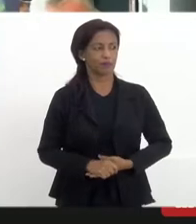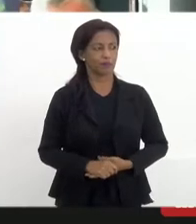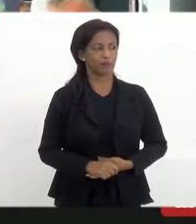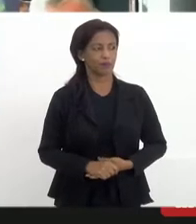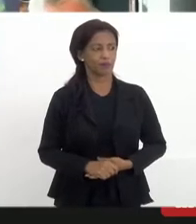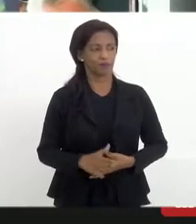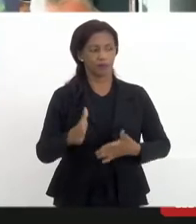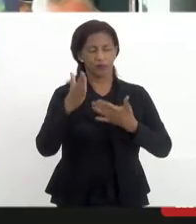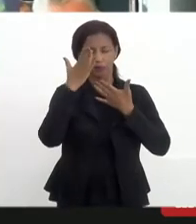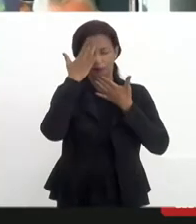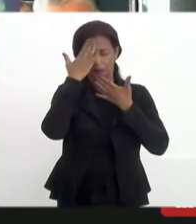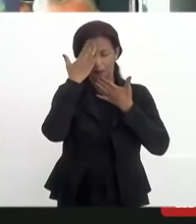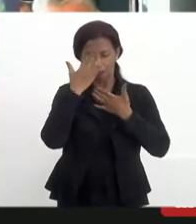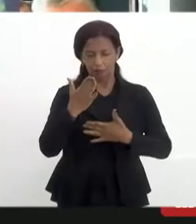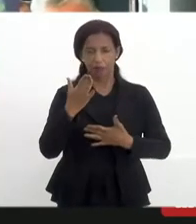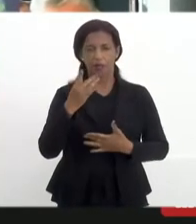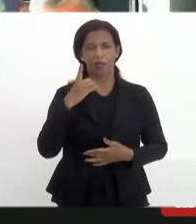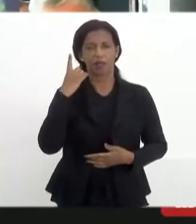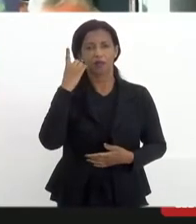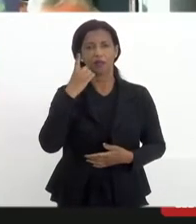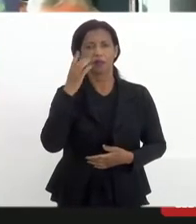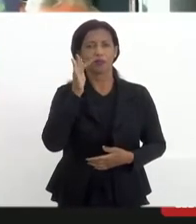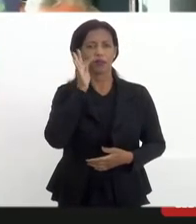Obrigado, deputado Flávio Serafini.